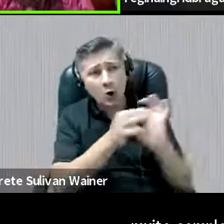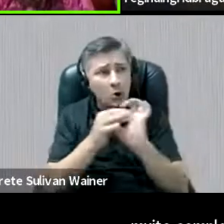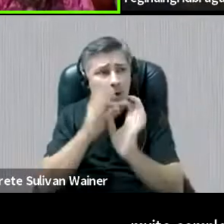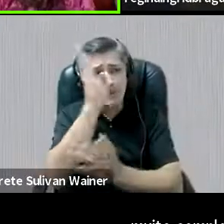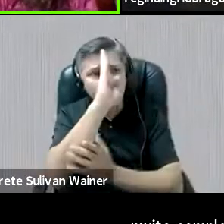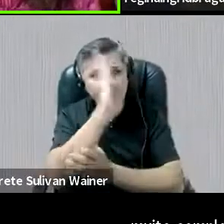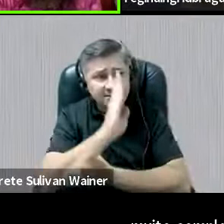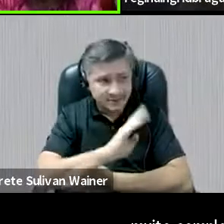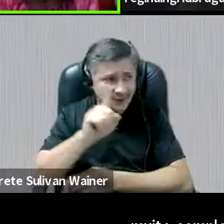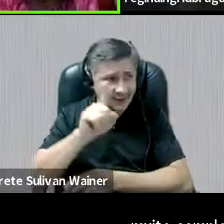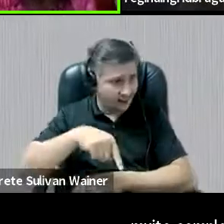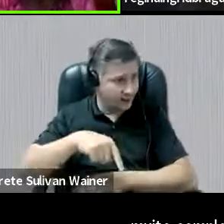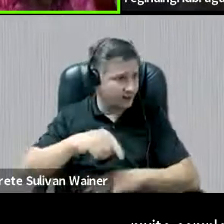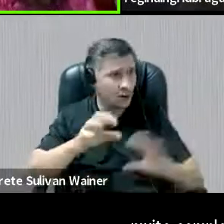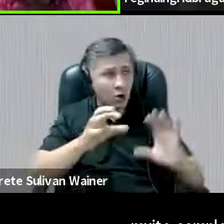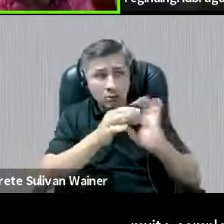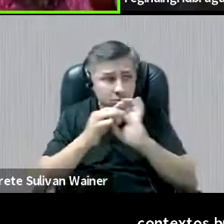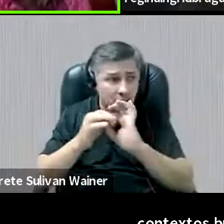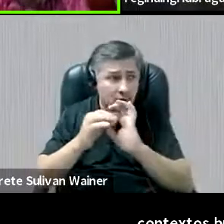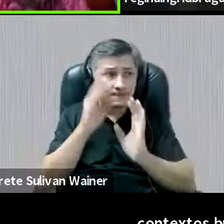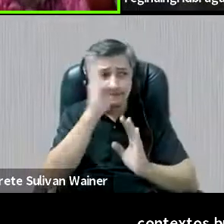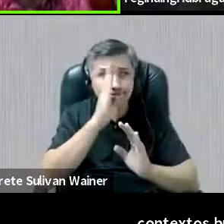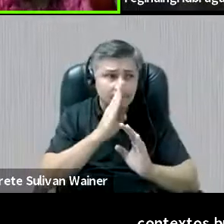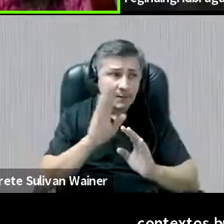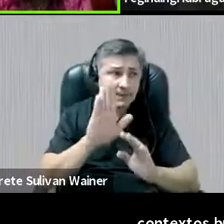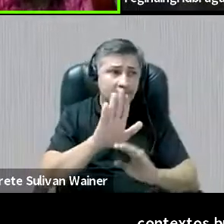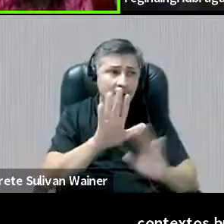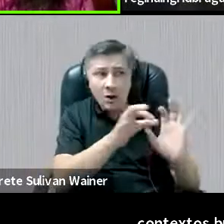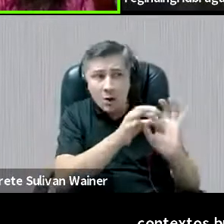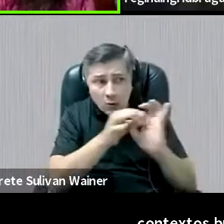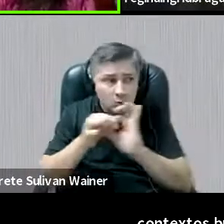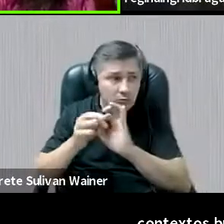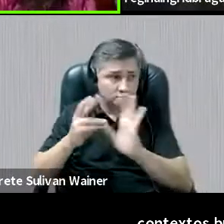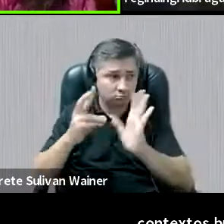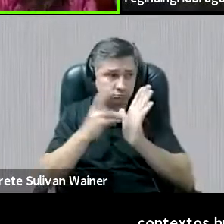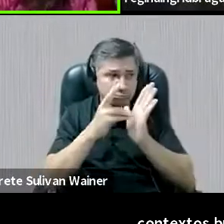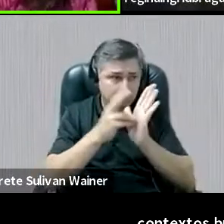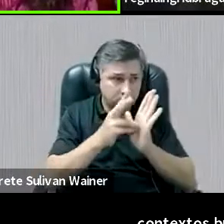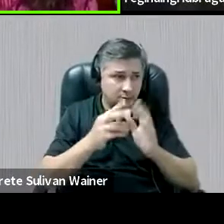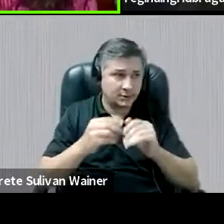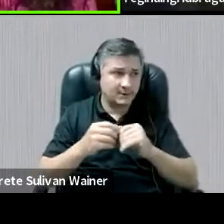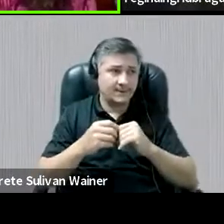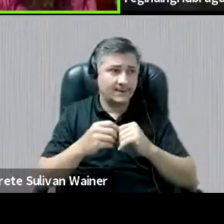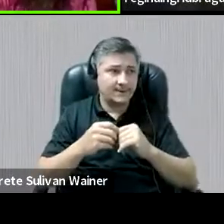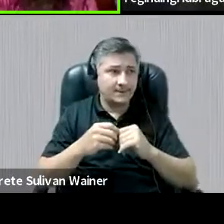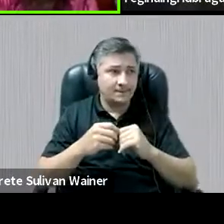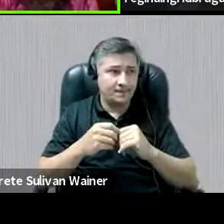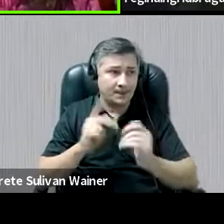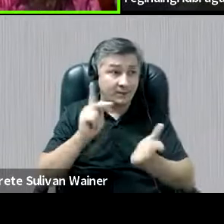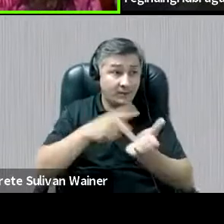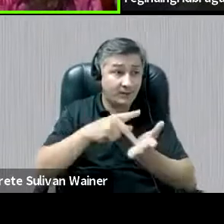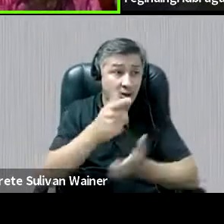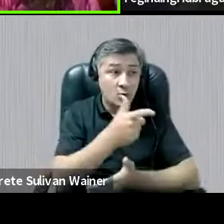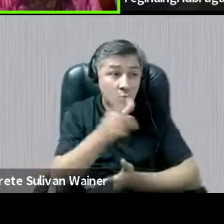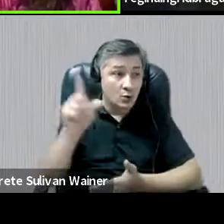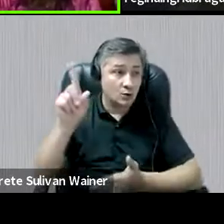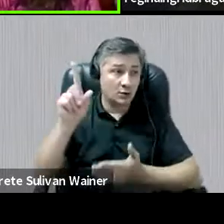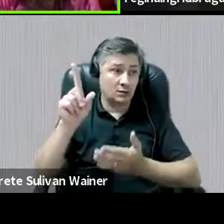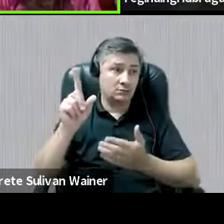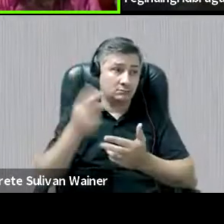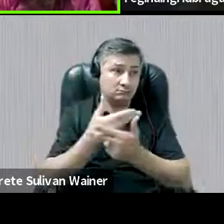complexo esse tema. Mas no contexto indígena, né? A realidade é outra. No contexto